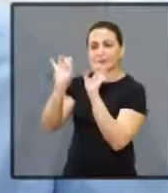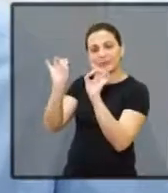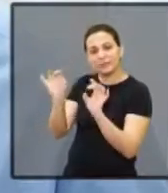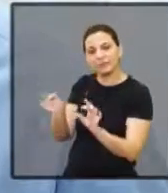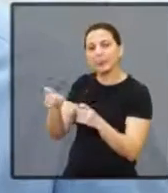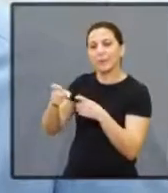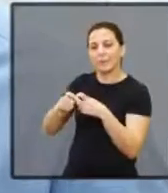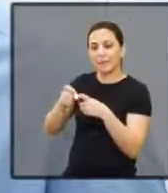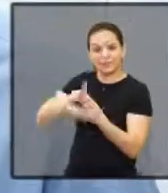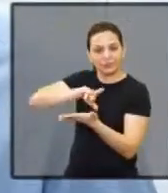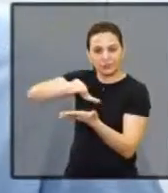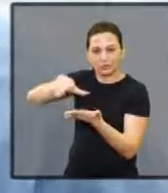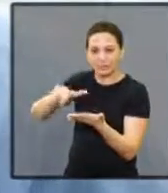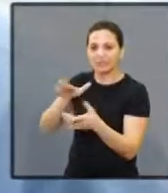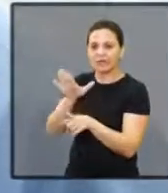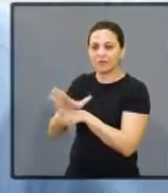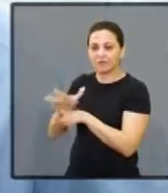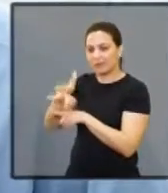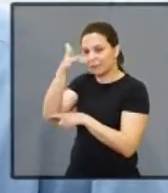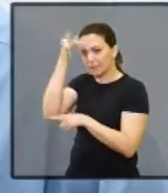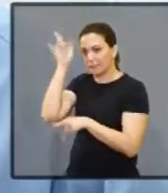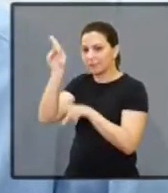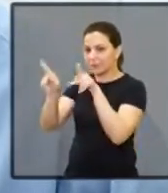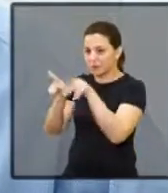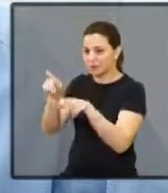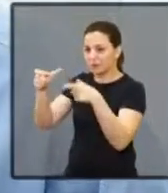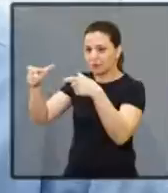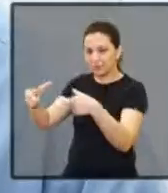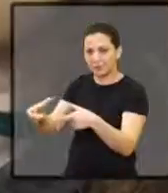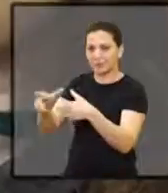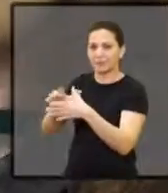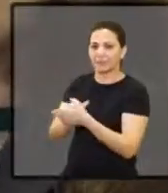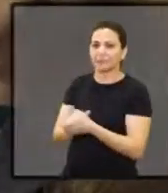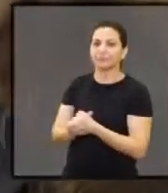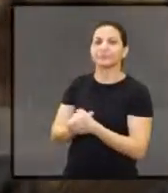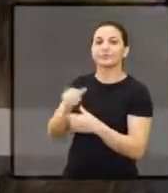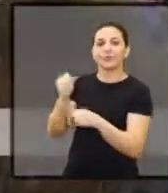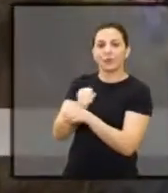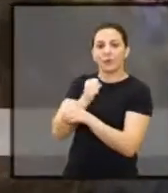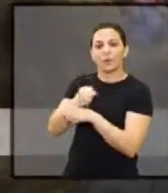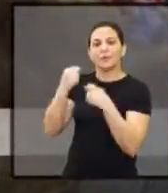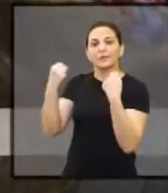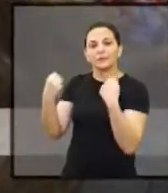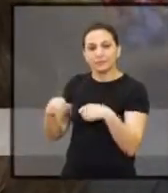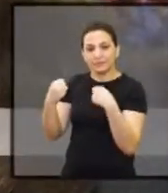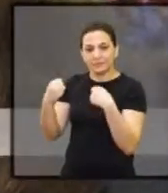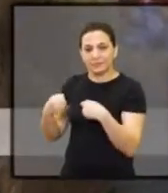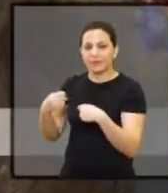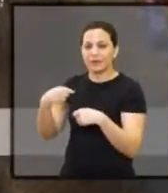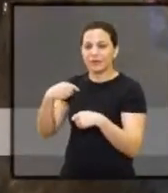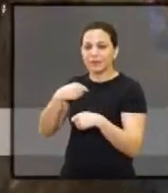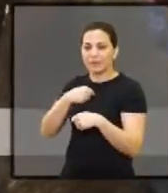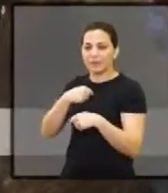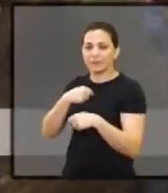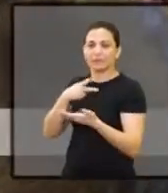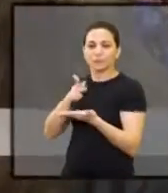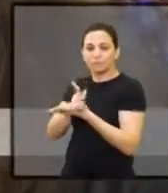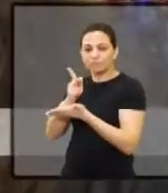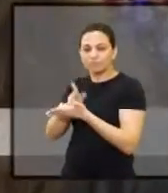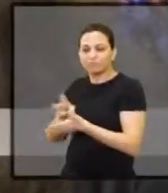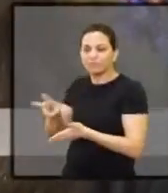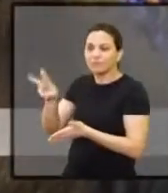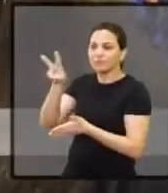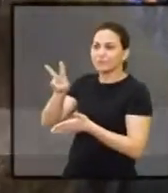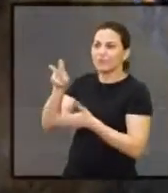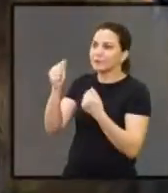especialidades também que vai agregar aqui nesse local. Eu acho que é uma obra merecida. Eu até, inclusive, passava muito